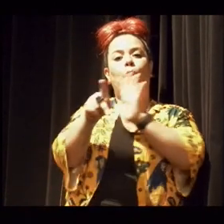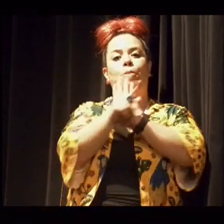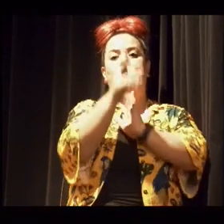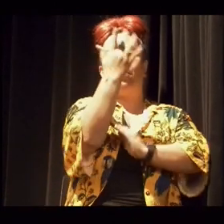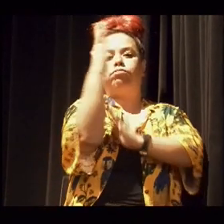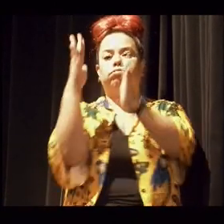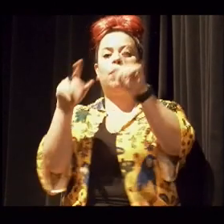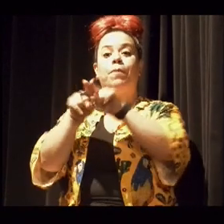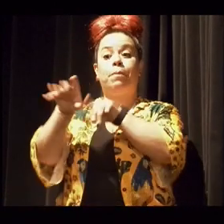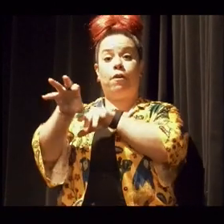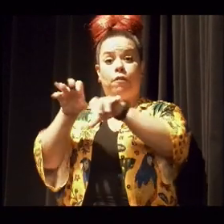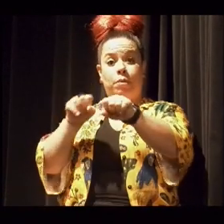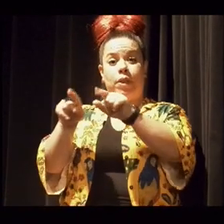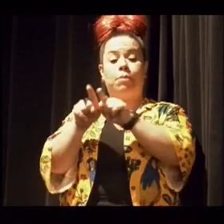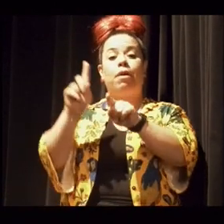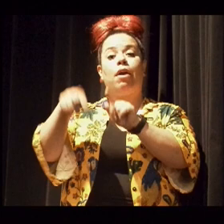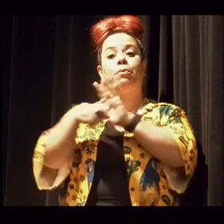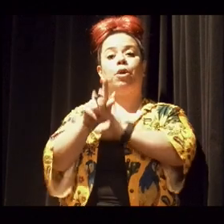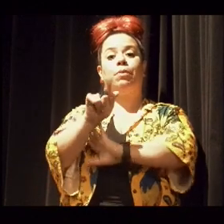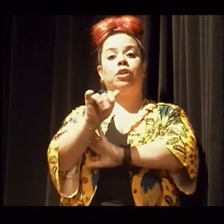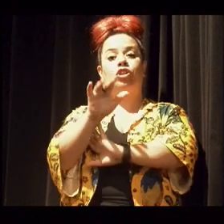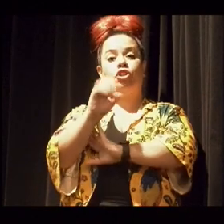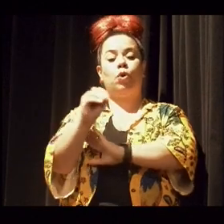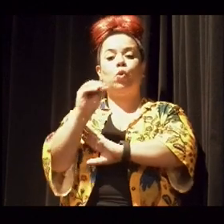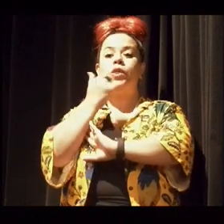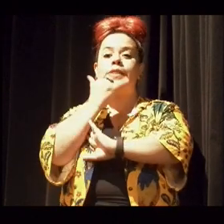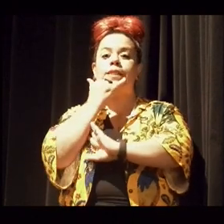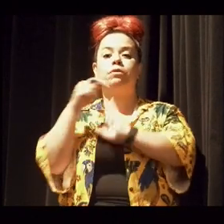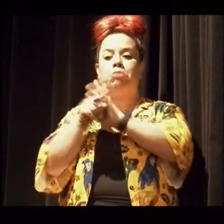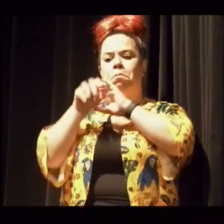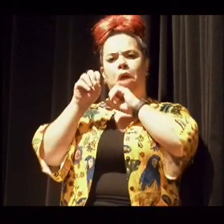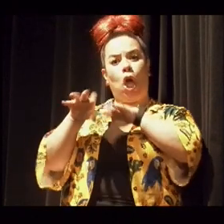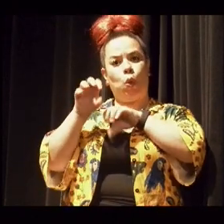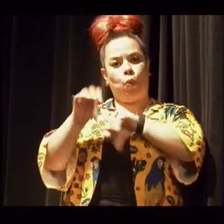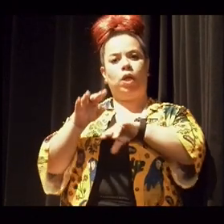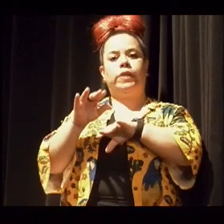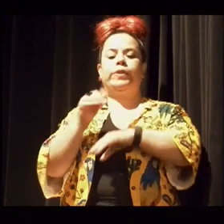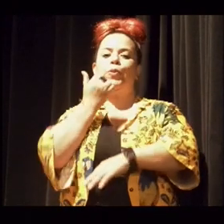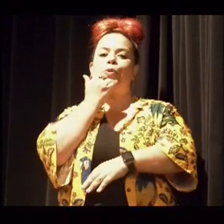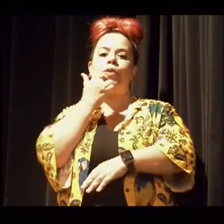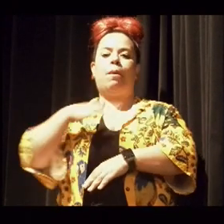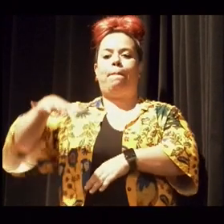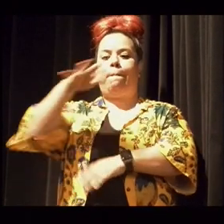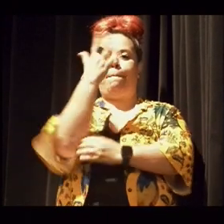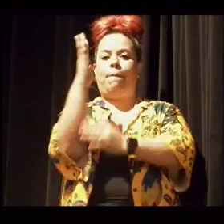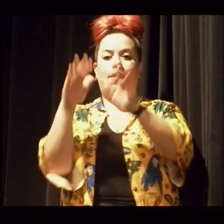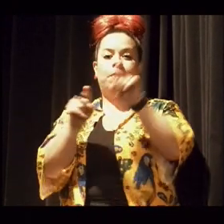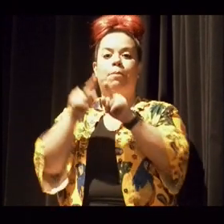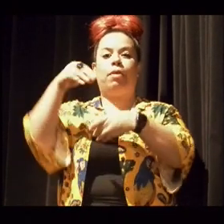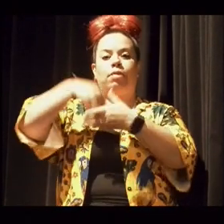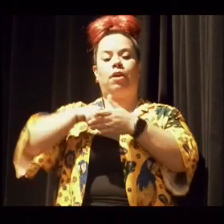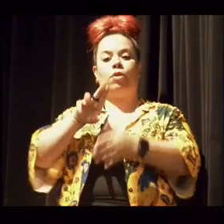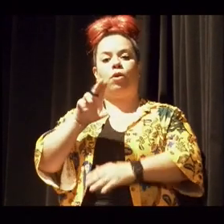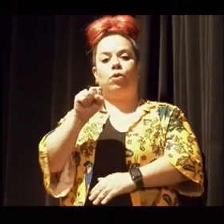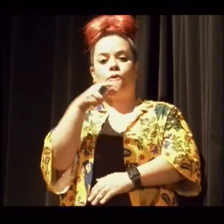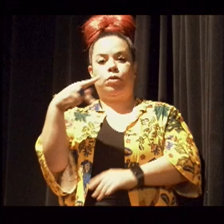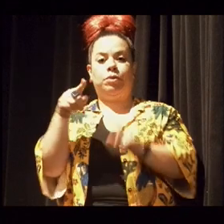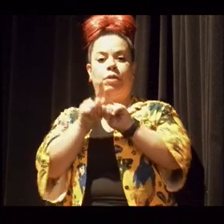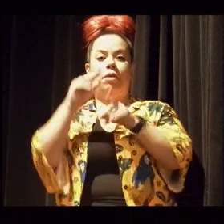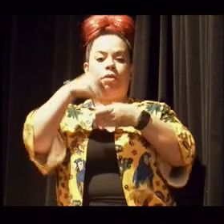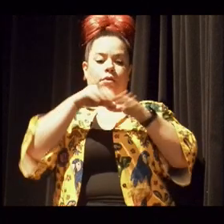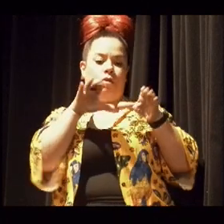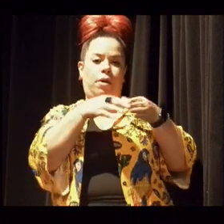graduanda do curso de Geociências e Educação Ambiental na USP. Faço parte do coletivo PERMA